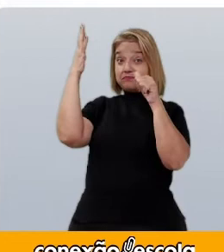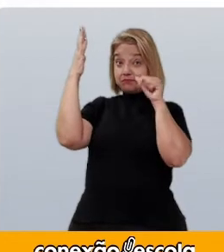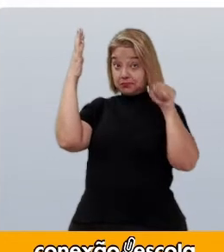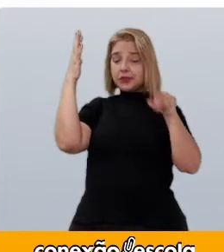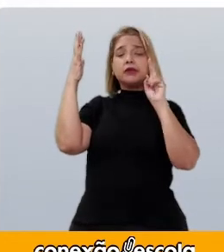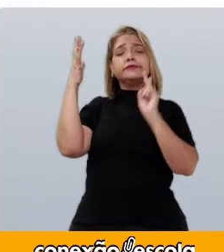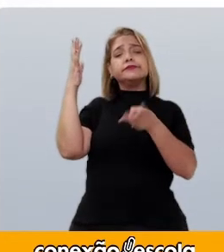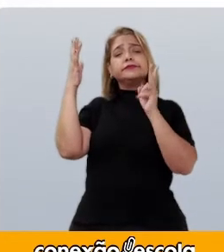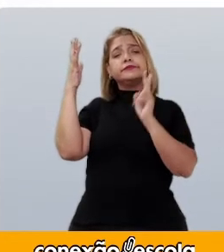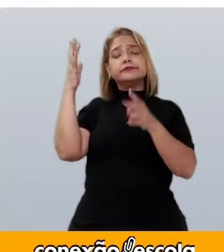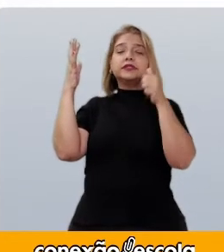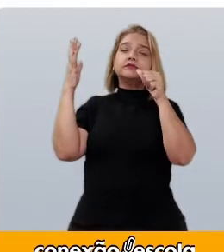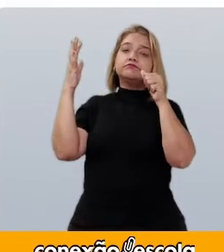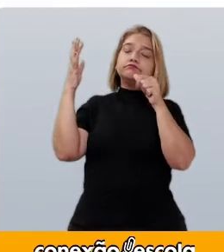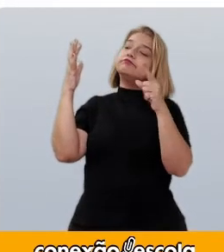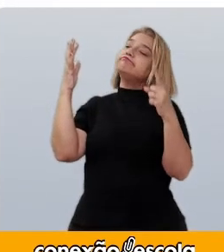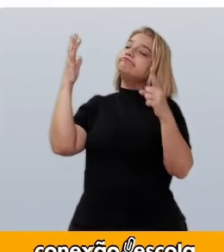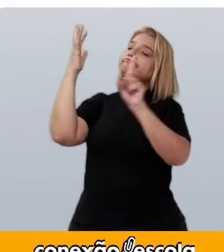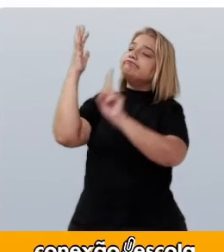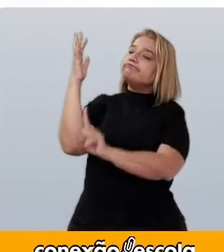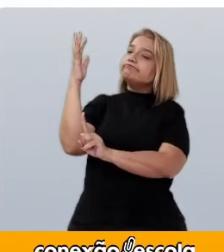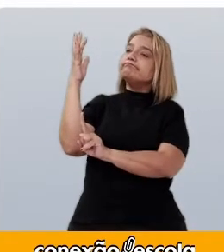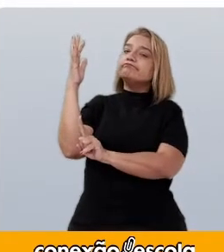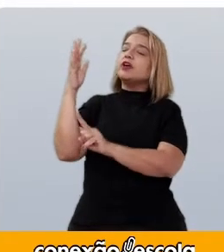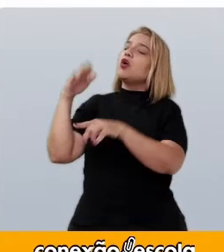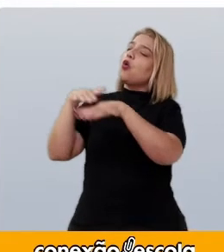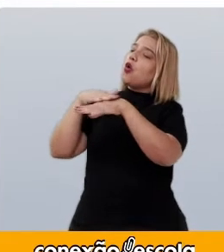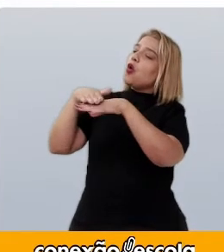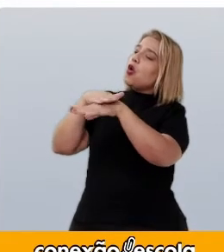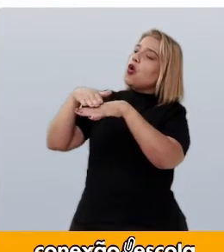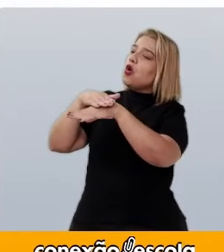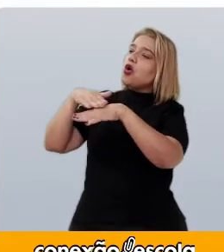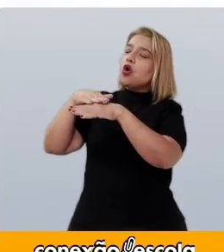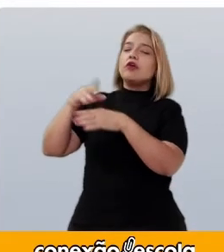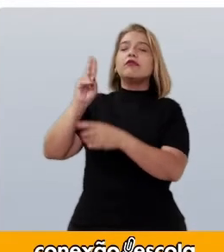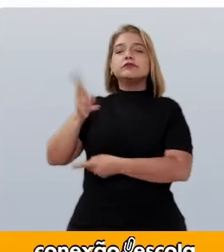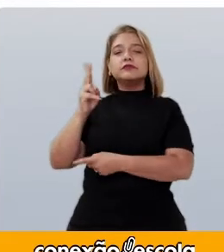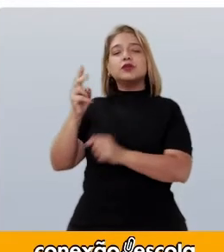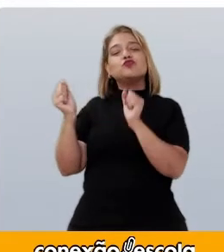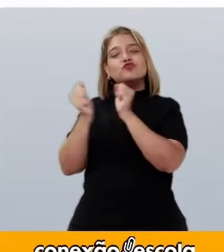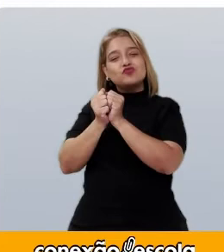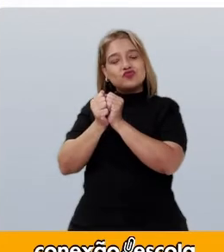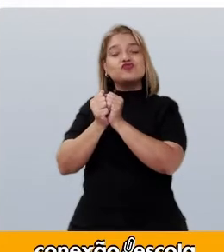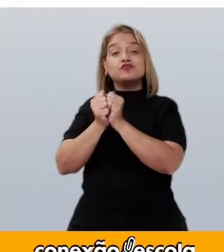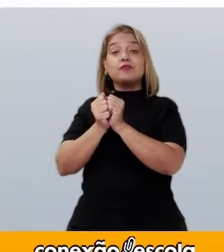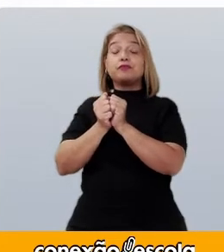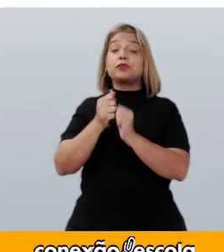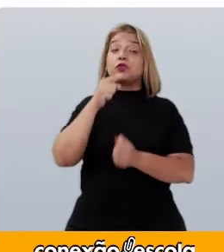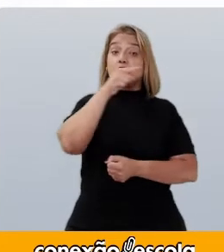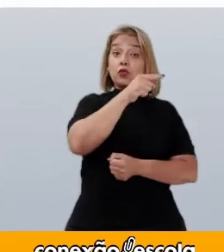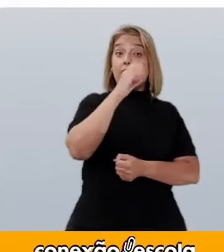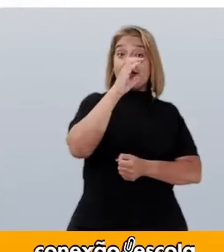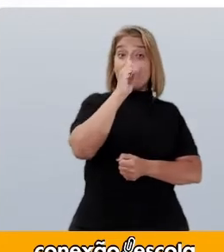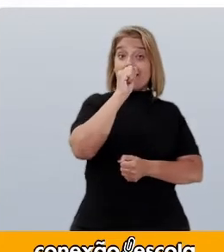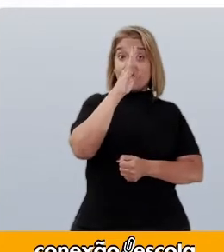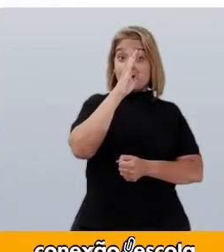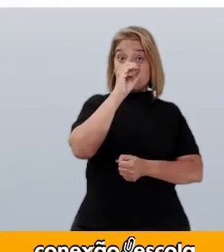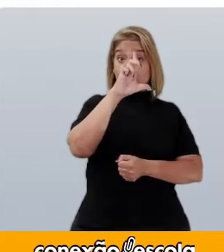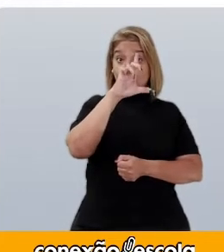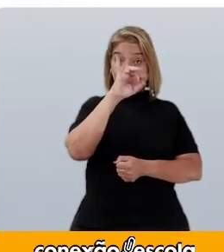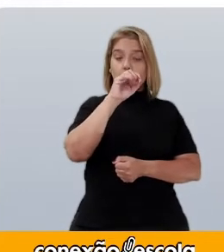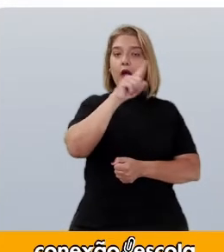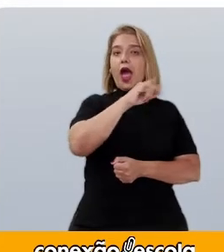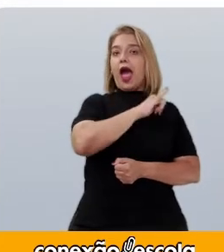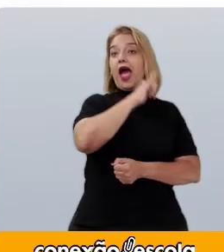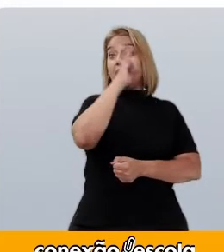costumava ir conversar com o antigo namorado. O caboclo ensinou ao amo que